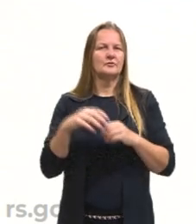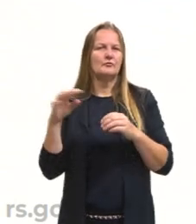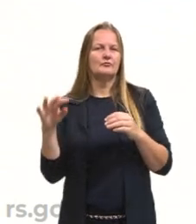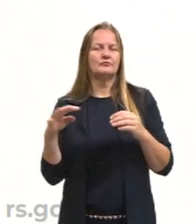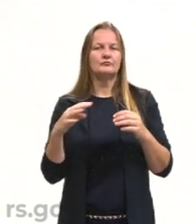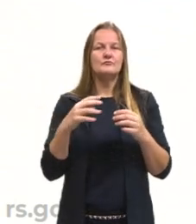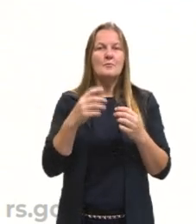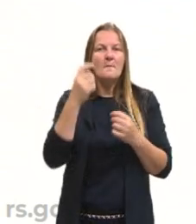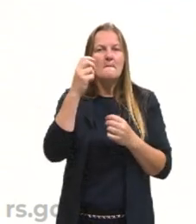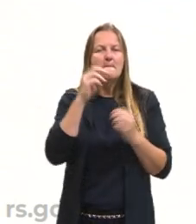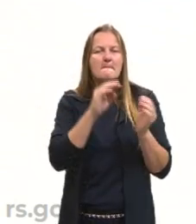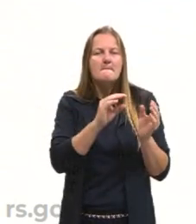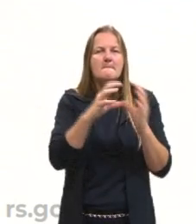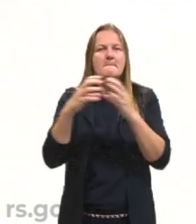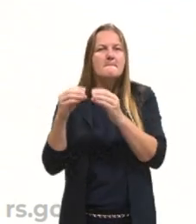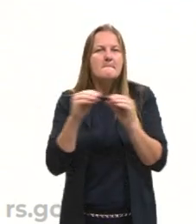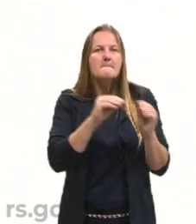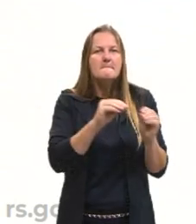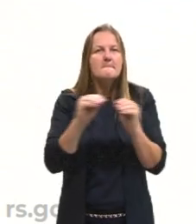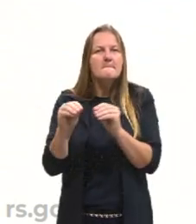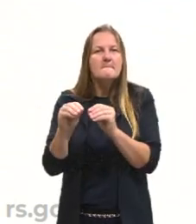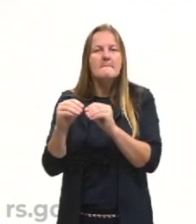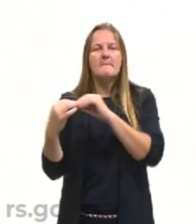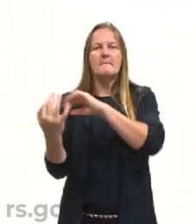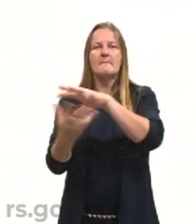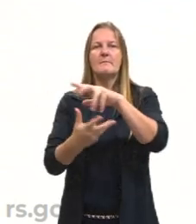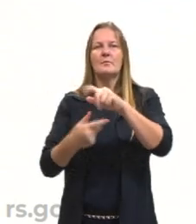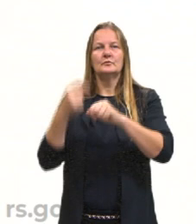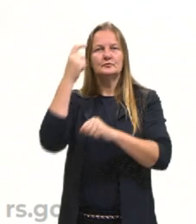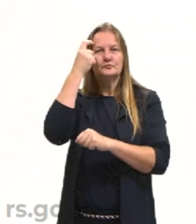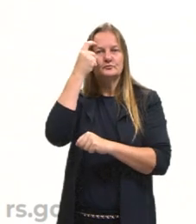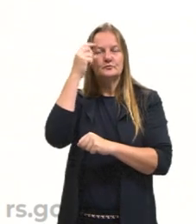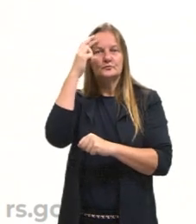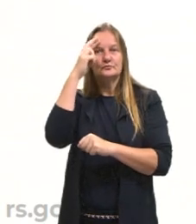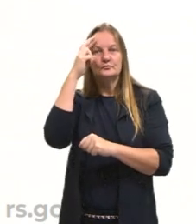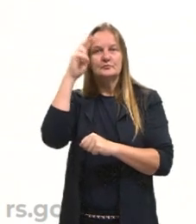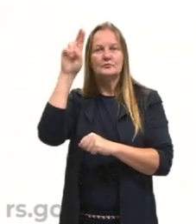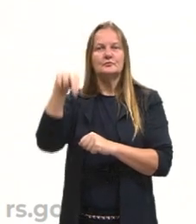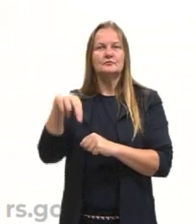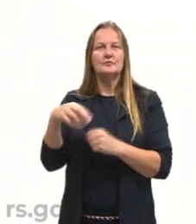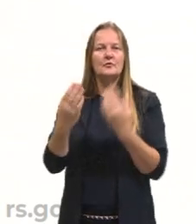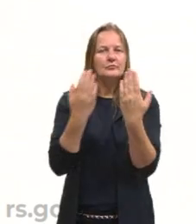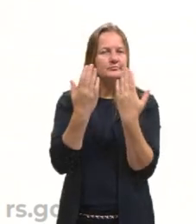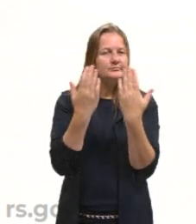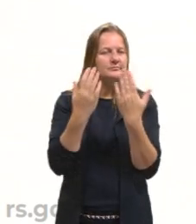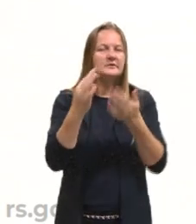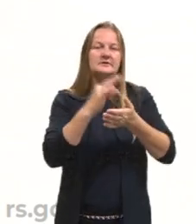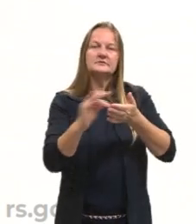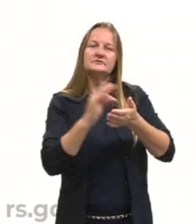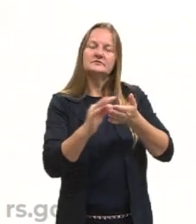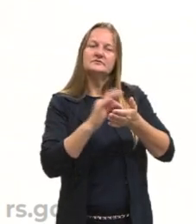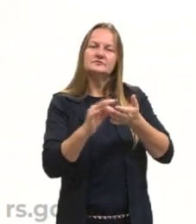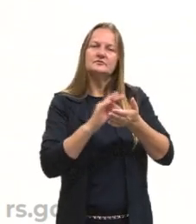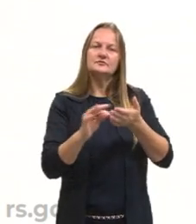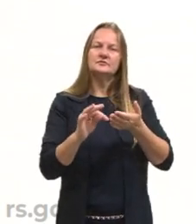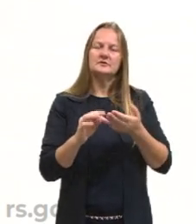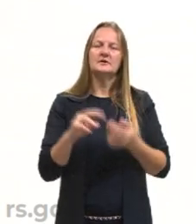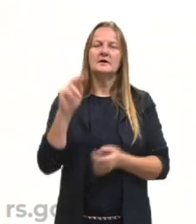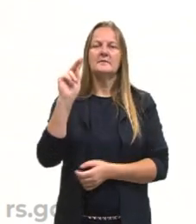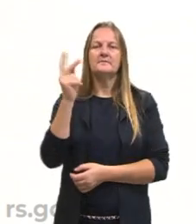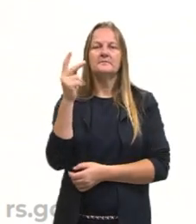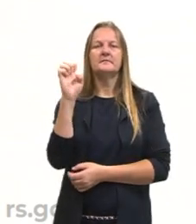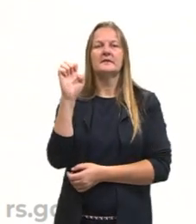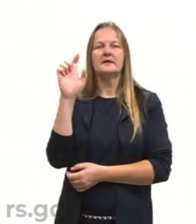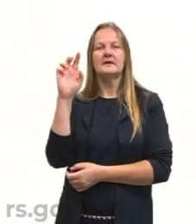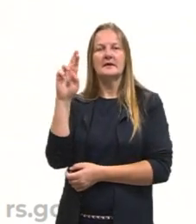o mundo das ideias, onde estão as coisas perfeitas. E com isso, ele faz uma conciliação entre a teoria do Heráclito, do